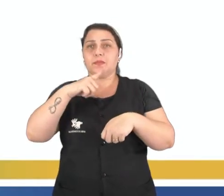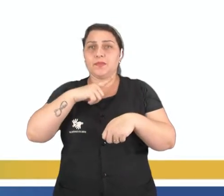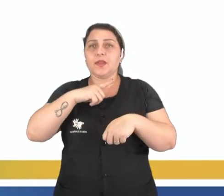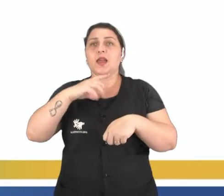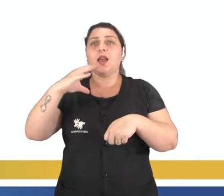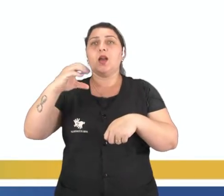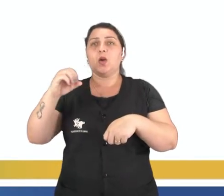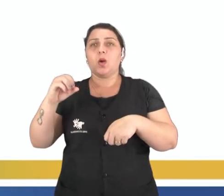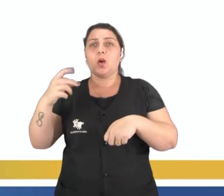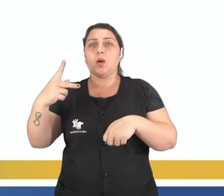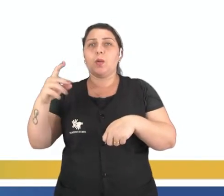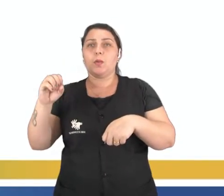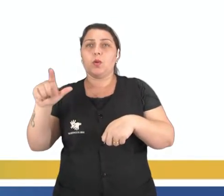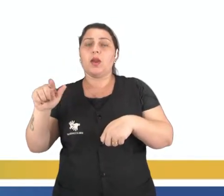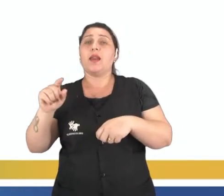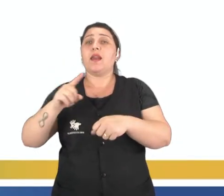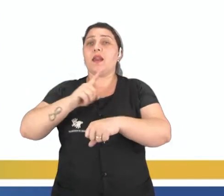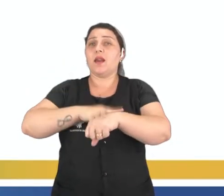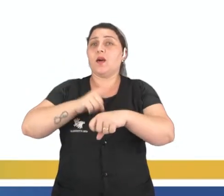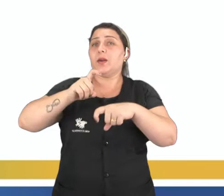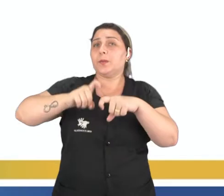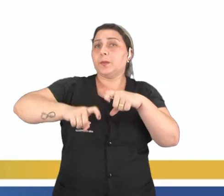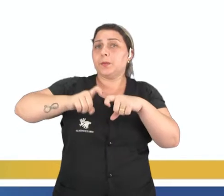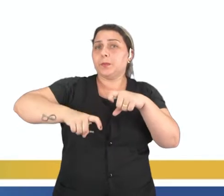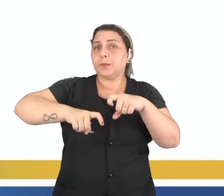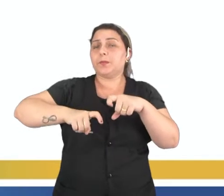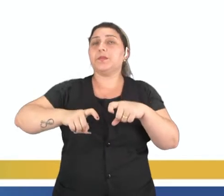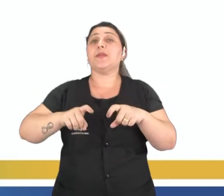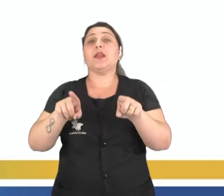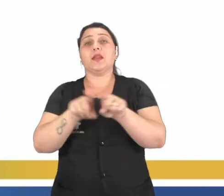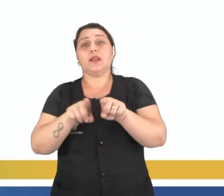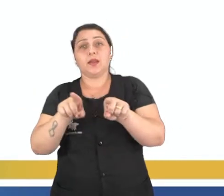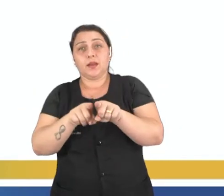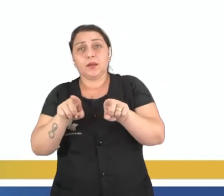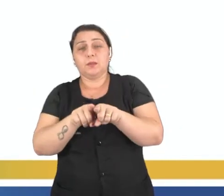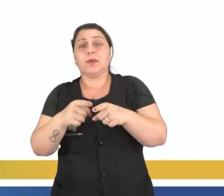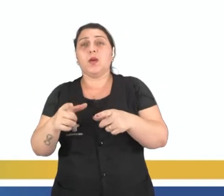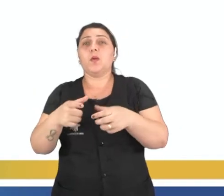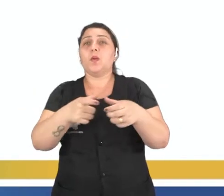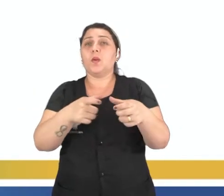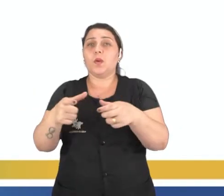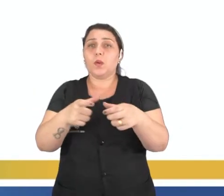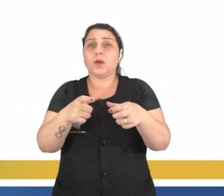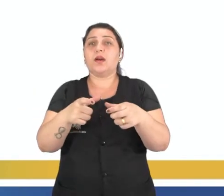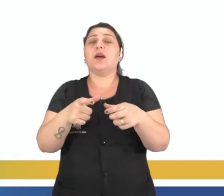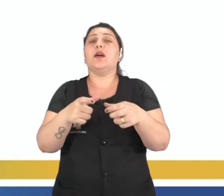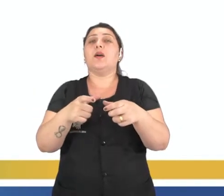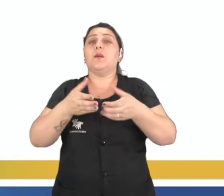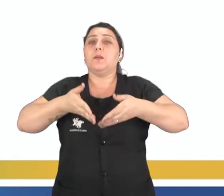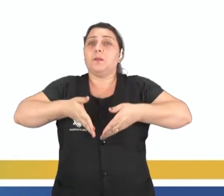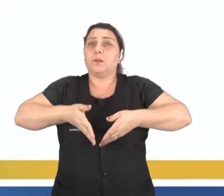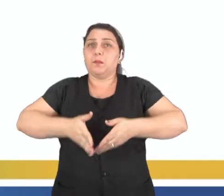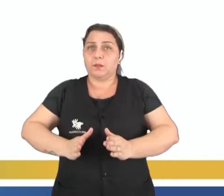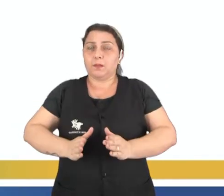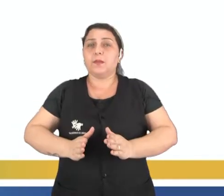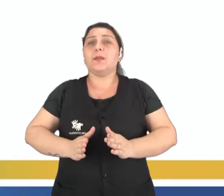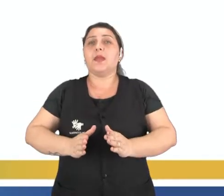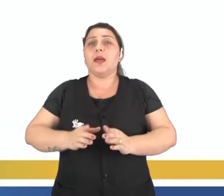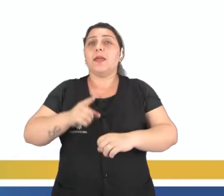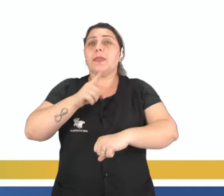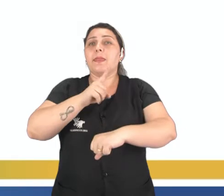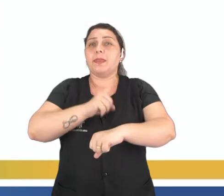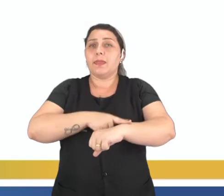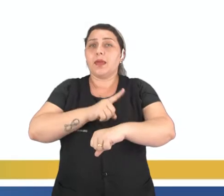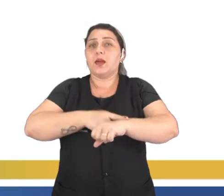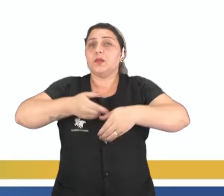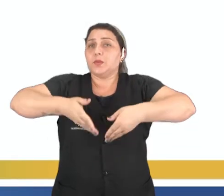a cópula durante a relação sexual. Também vai ser o local por onde sai o bebê na hora